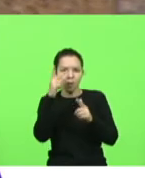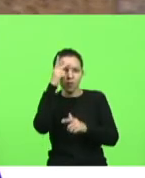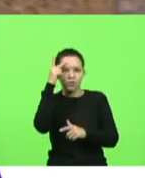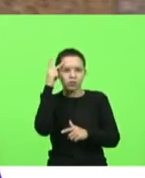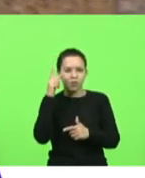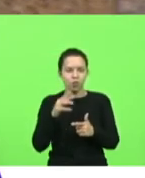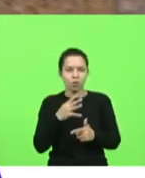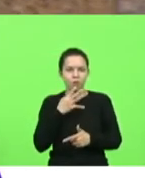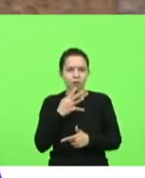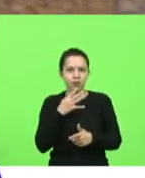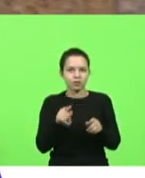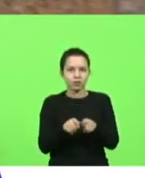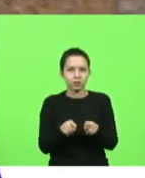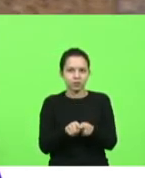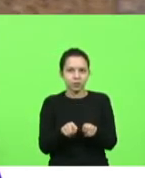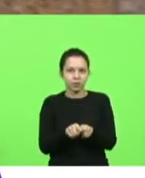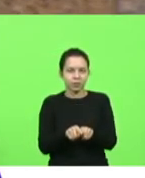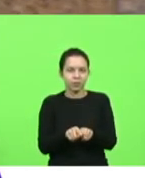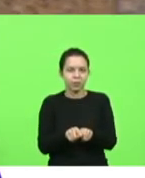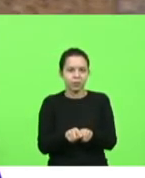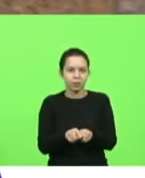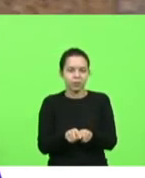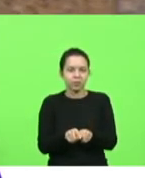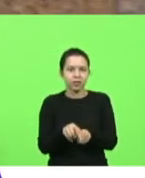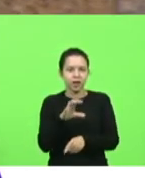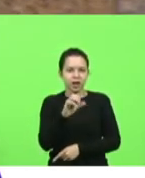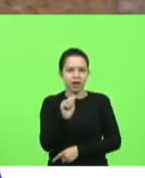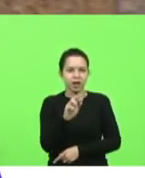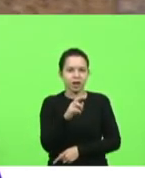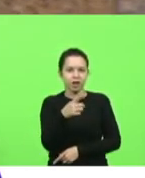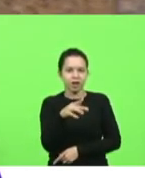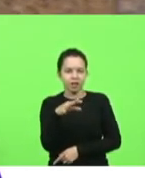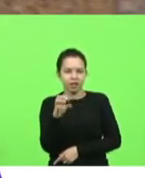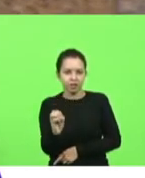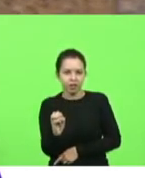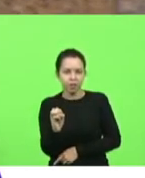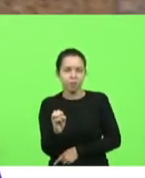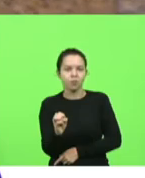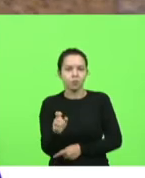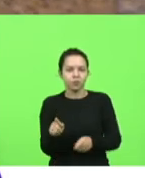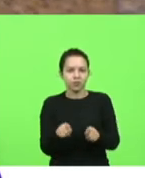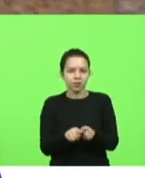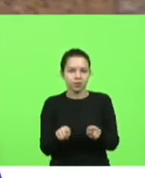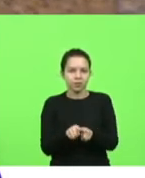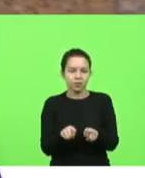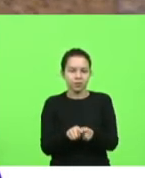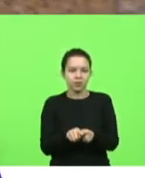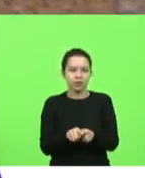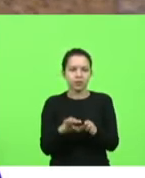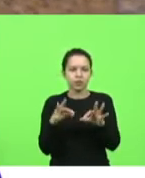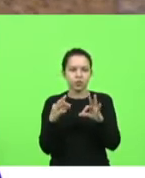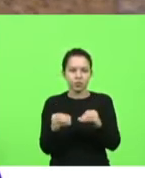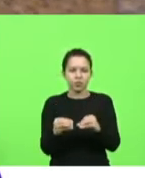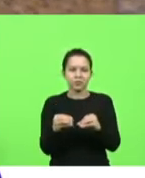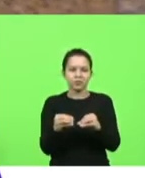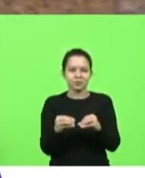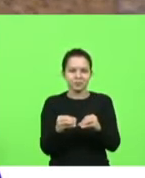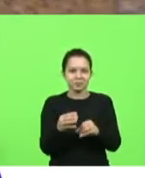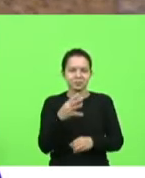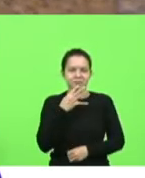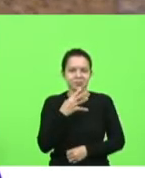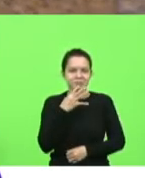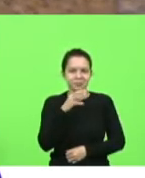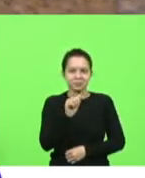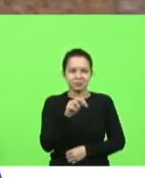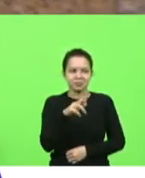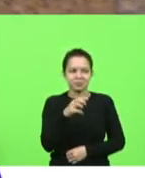tempo entre elas o Carlão da Praia meu xará todo mundo dividiu o nome de Carlão ali quem não me conhecia pelo